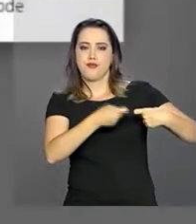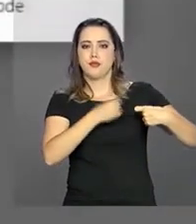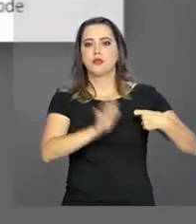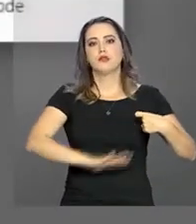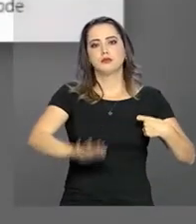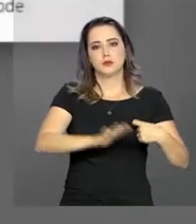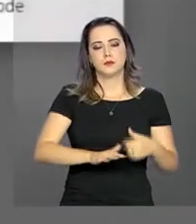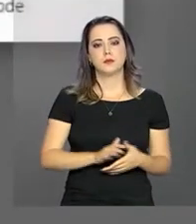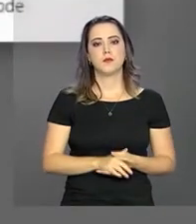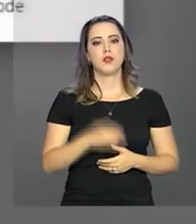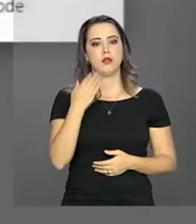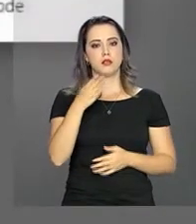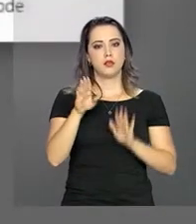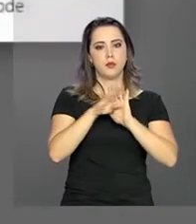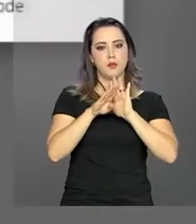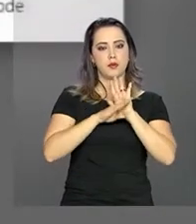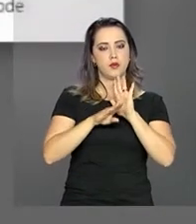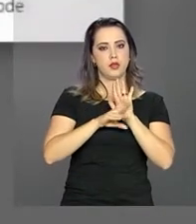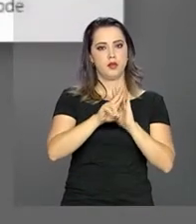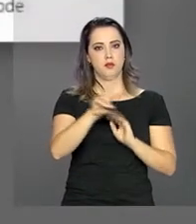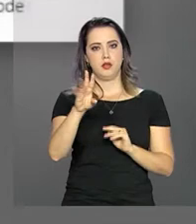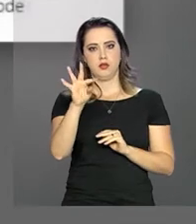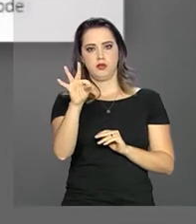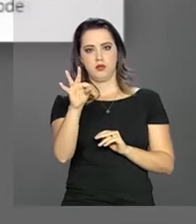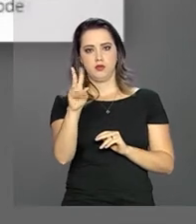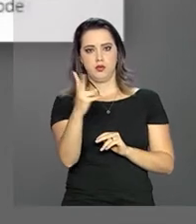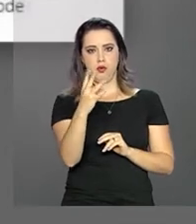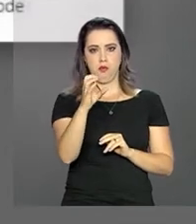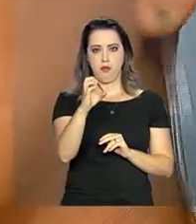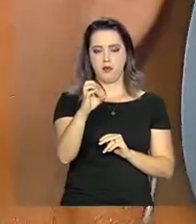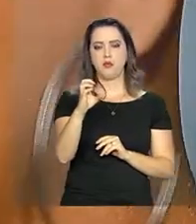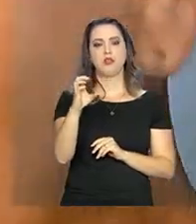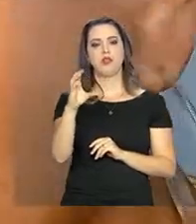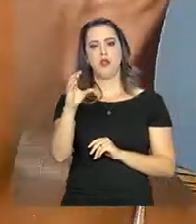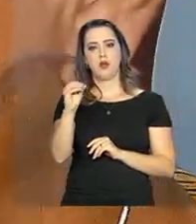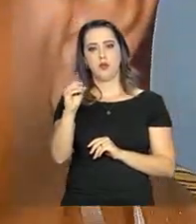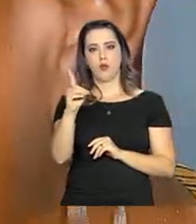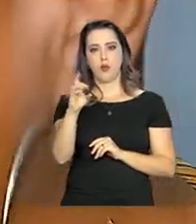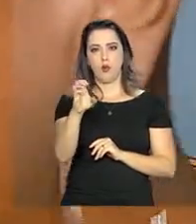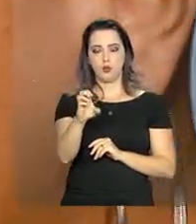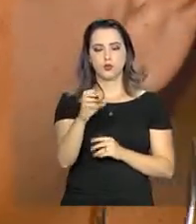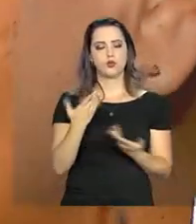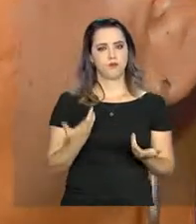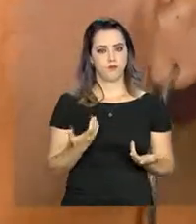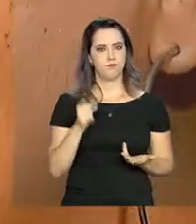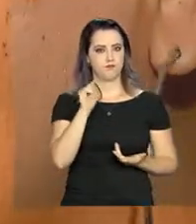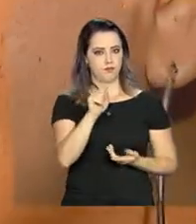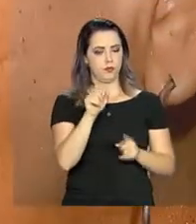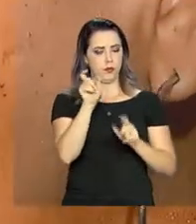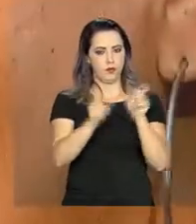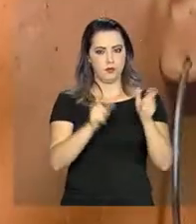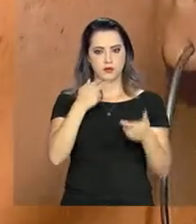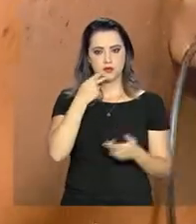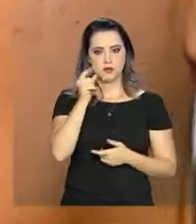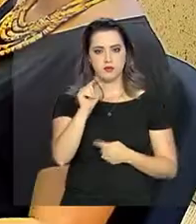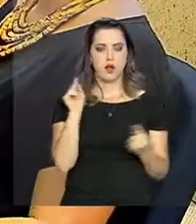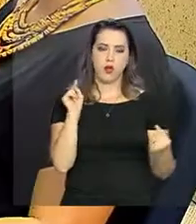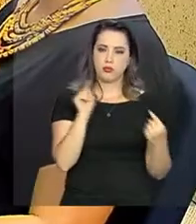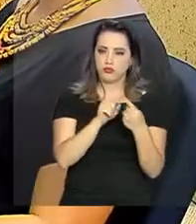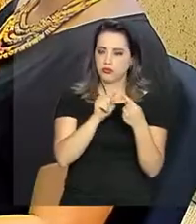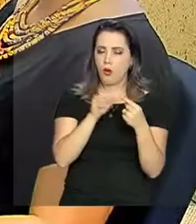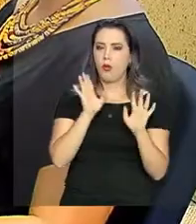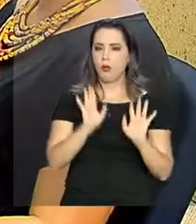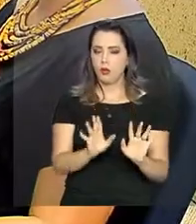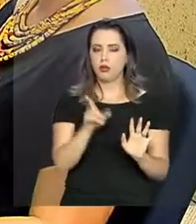87 países e agora apresentado ao governo brasileiro. Segundo a representante do Código no Brasil, ao aderir ao DECODE,